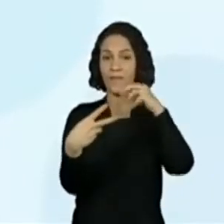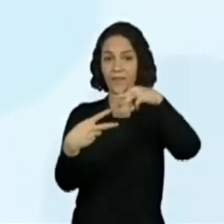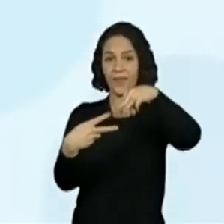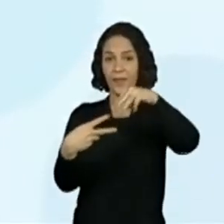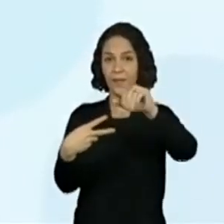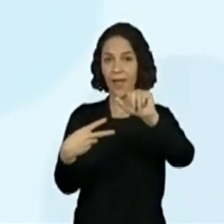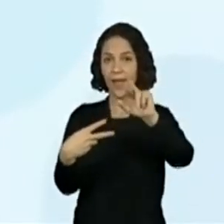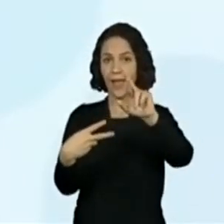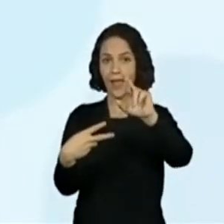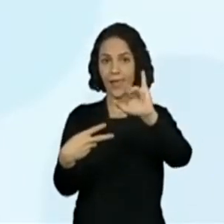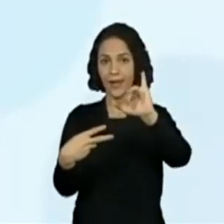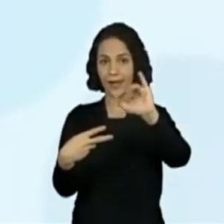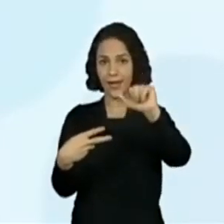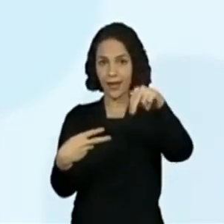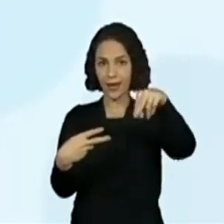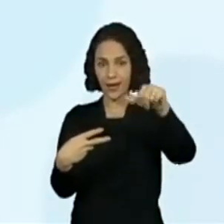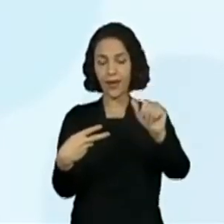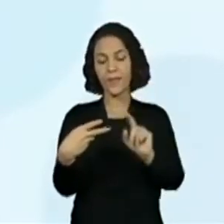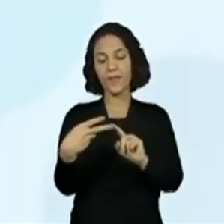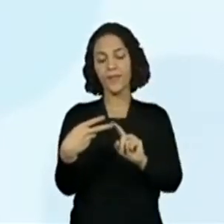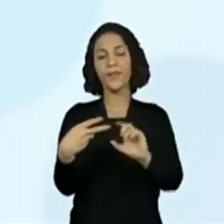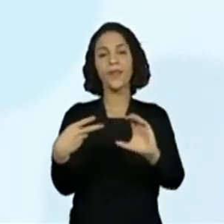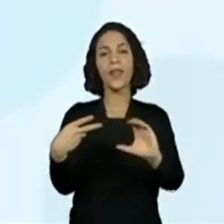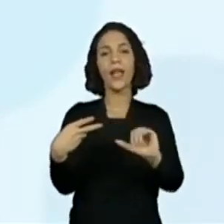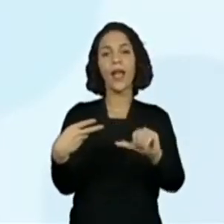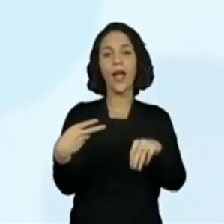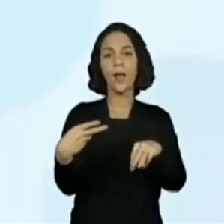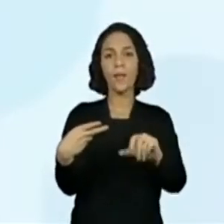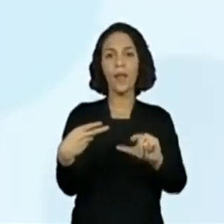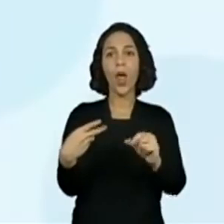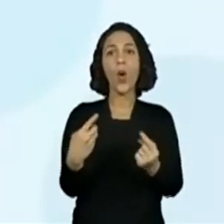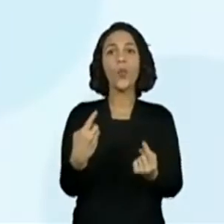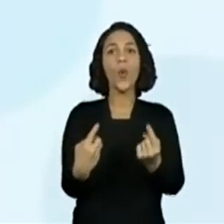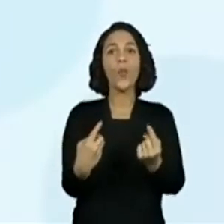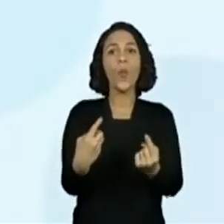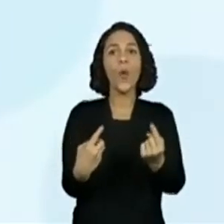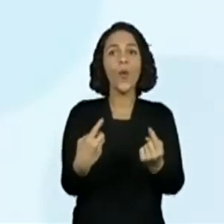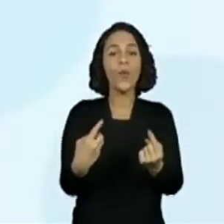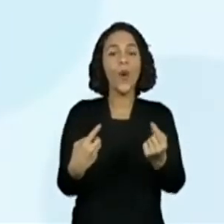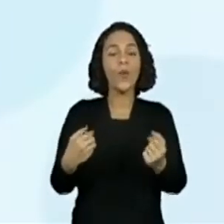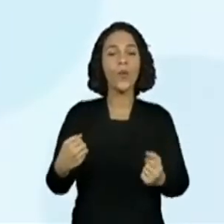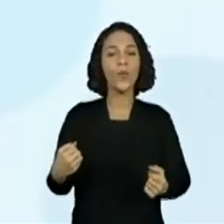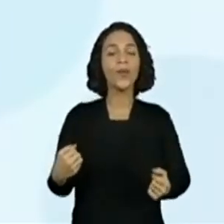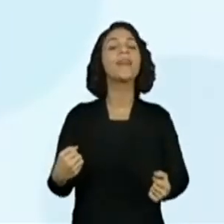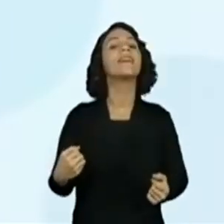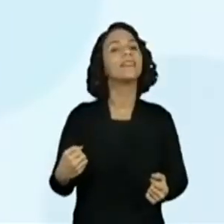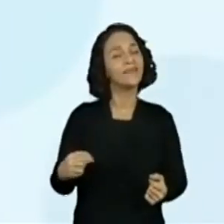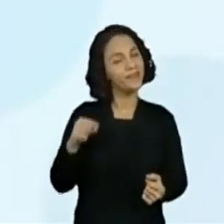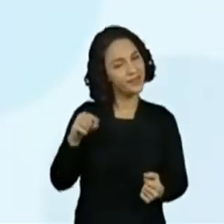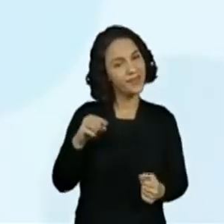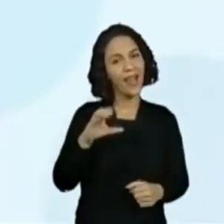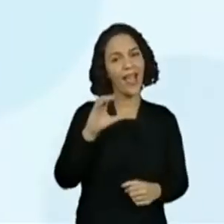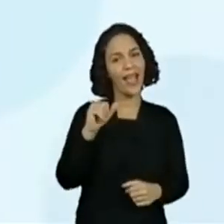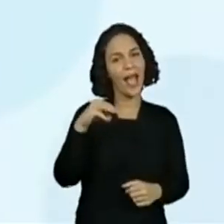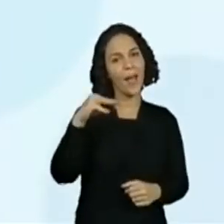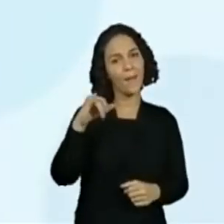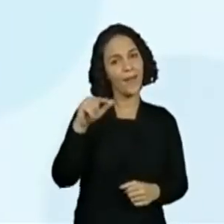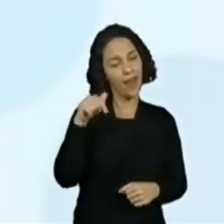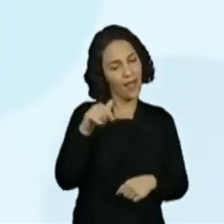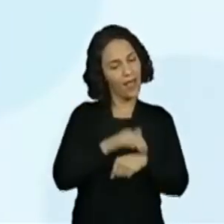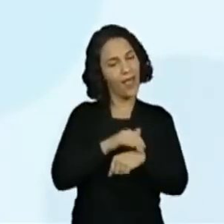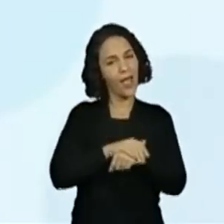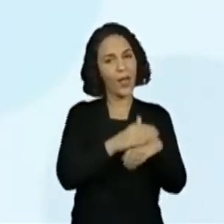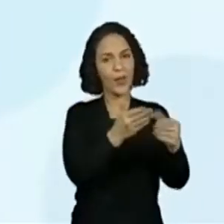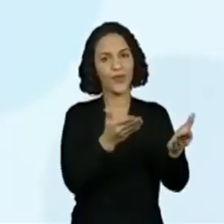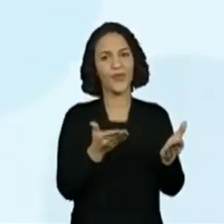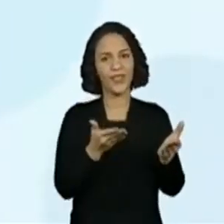e aparece Camila. E aí? Quem escreveu? Quem escreveu? Ah, eles já estão dizendo. Camila foi quem escreveu. Então